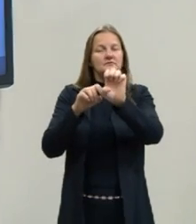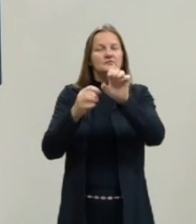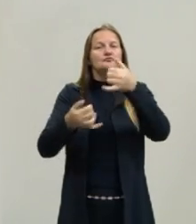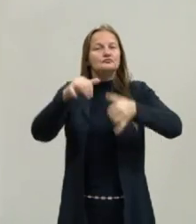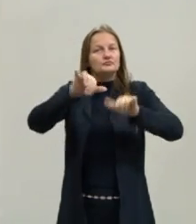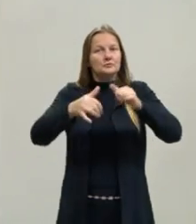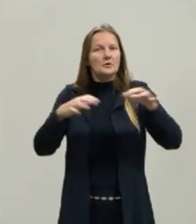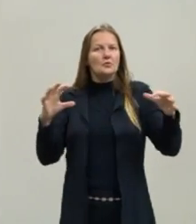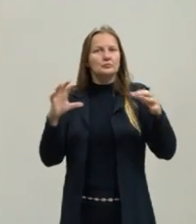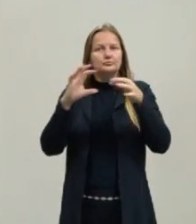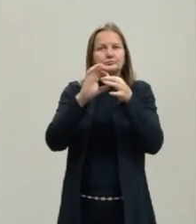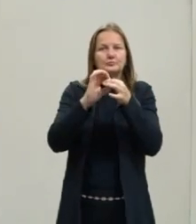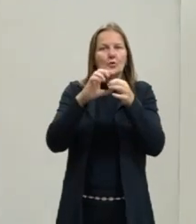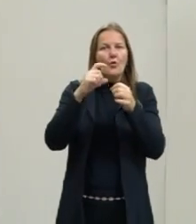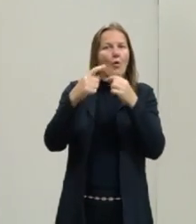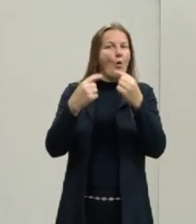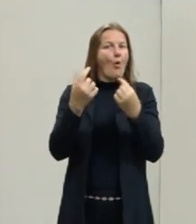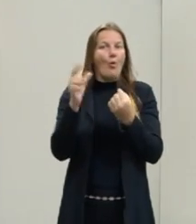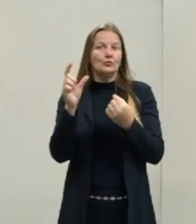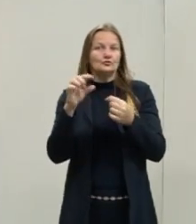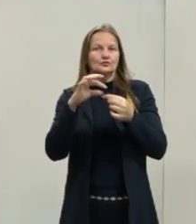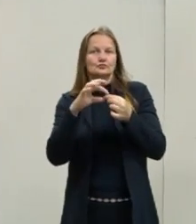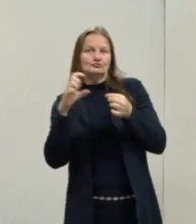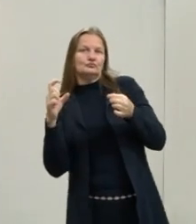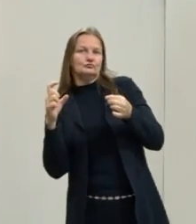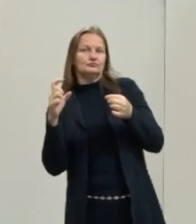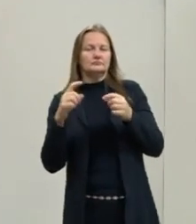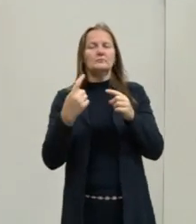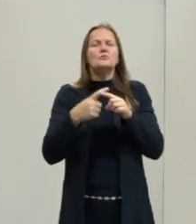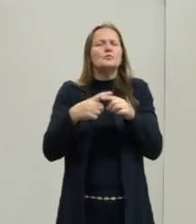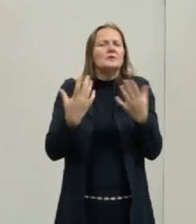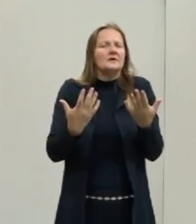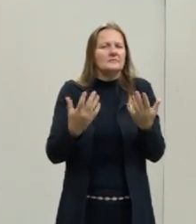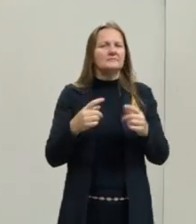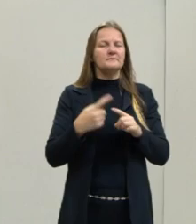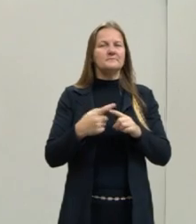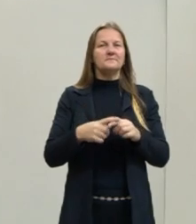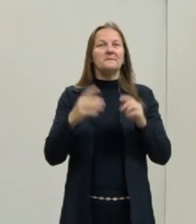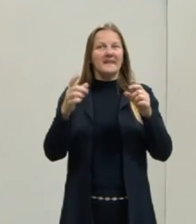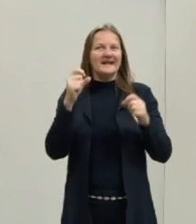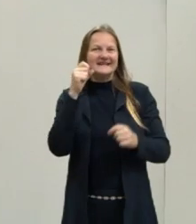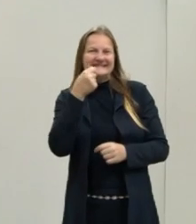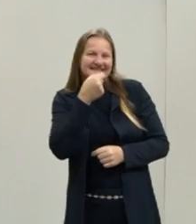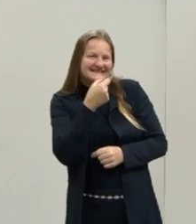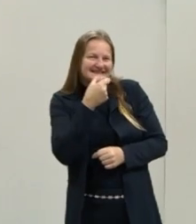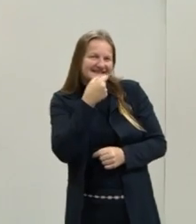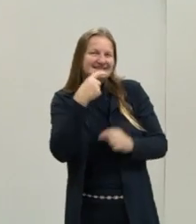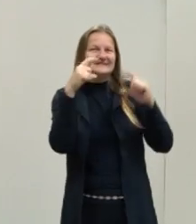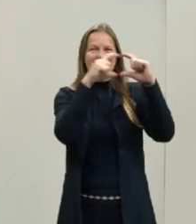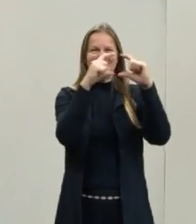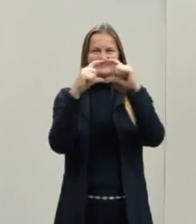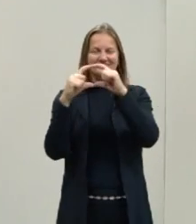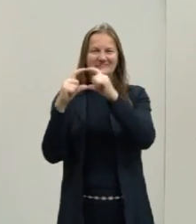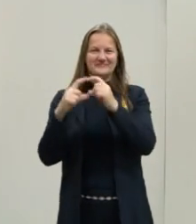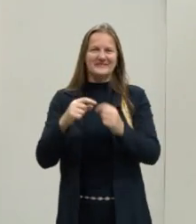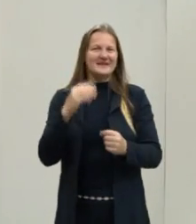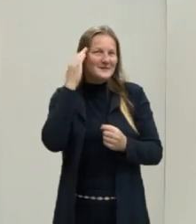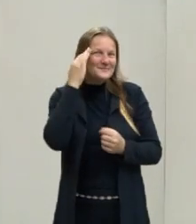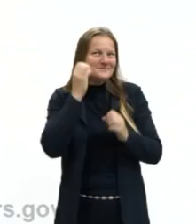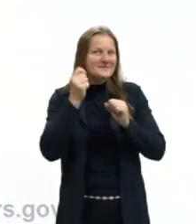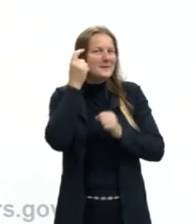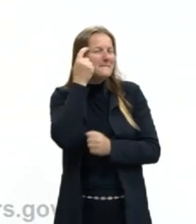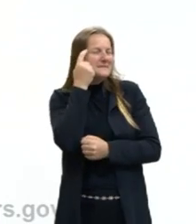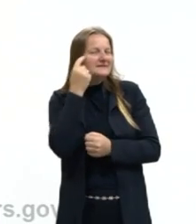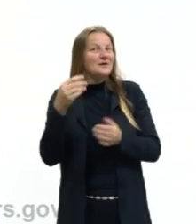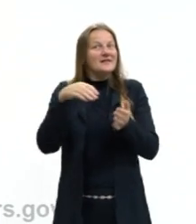juntar e outros não? Então, eu trouxe uma charge para a gente entender um pouquinho e ficar pensando